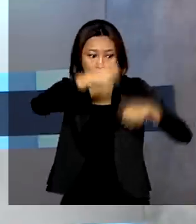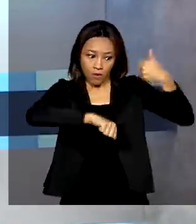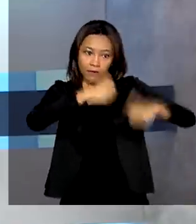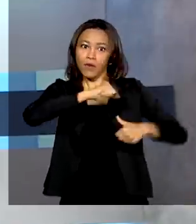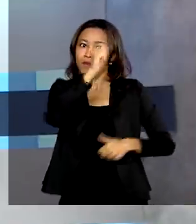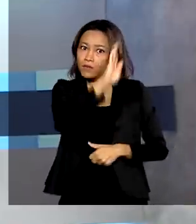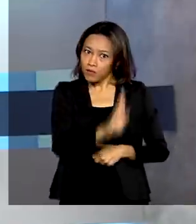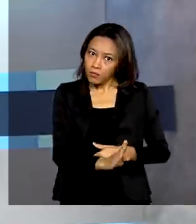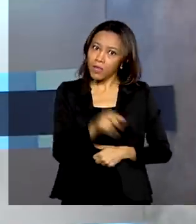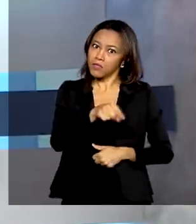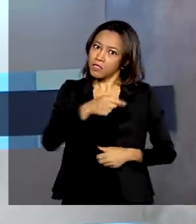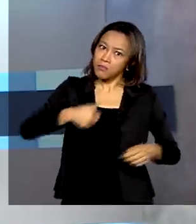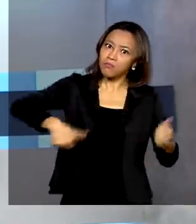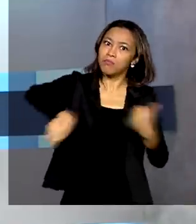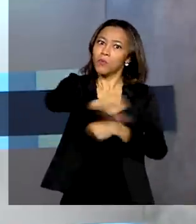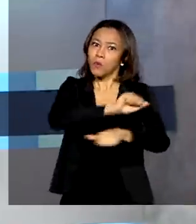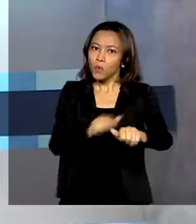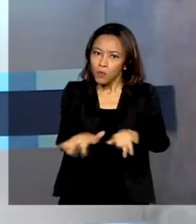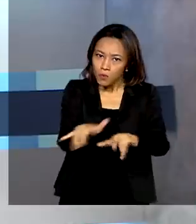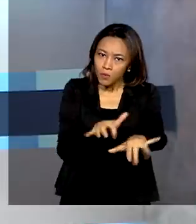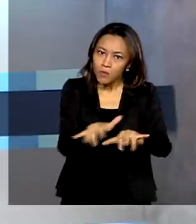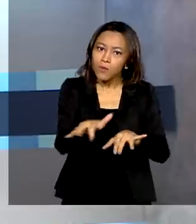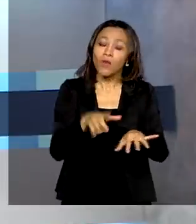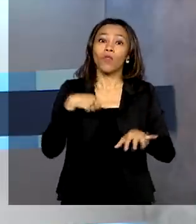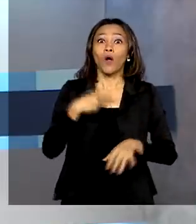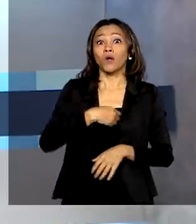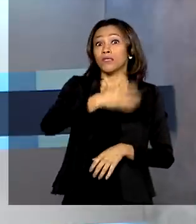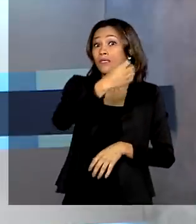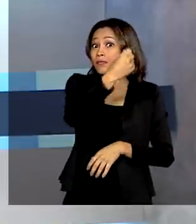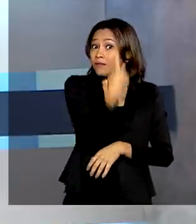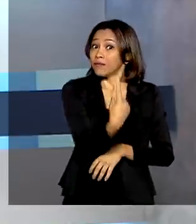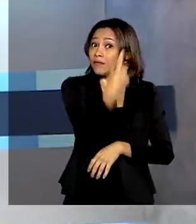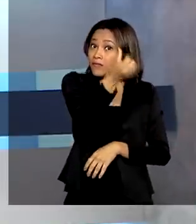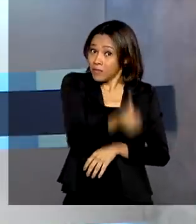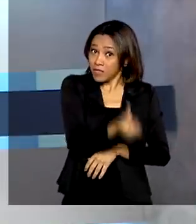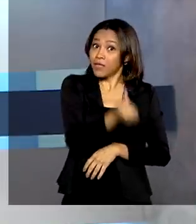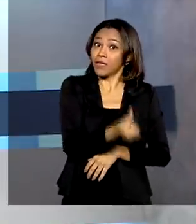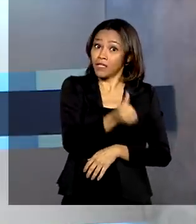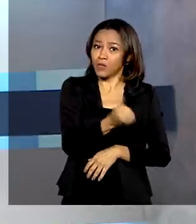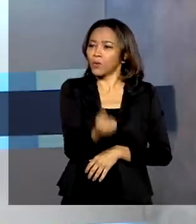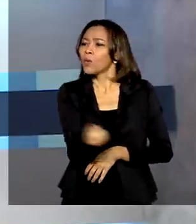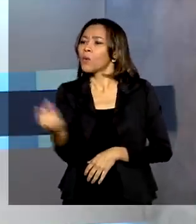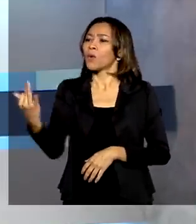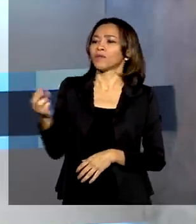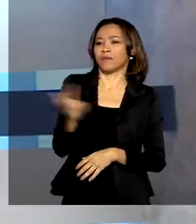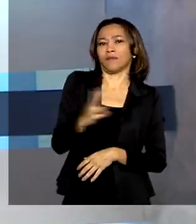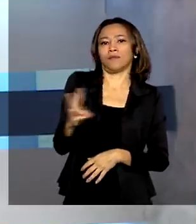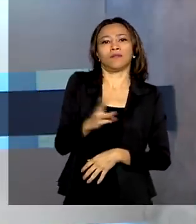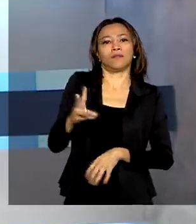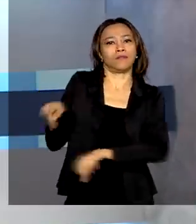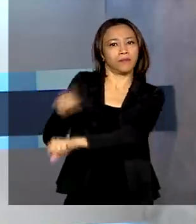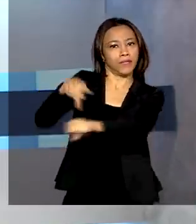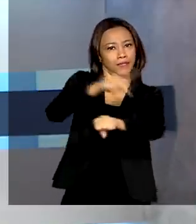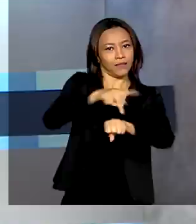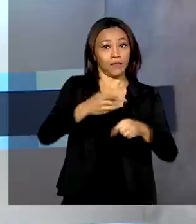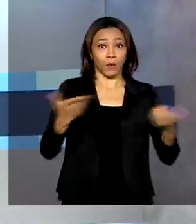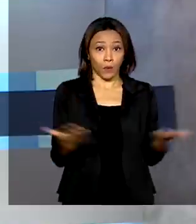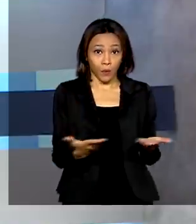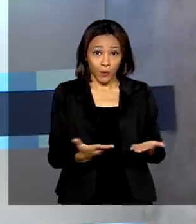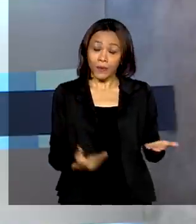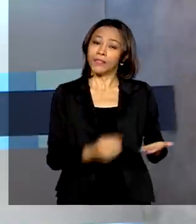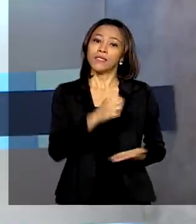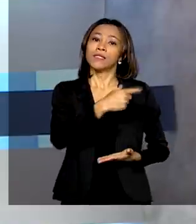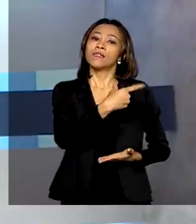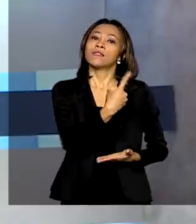ranking de transformação digital. Estamos em 16º lugar entre 33 países. Hoje, 61%